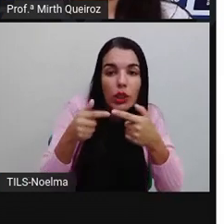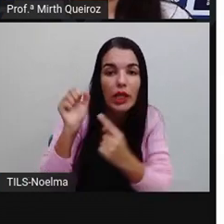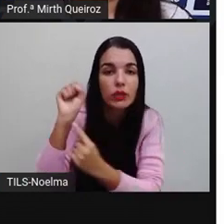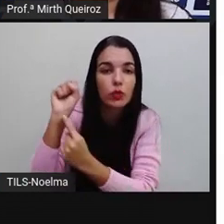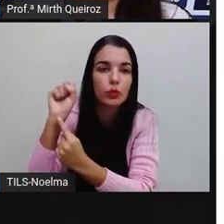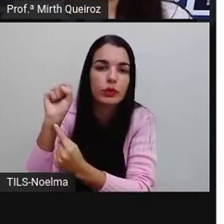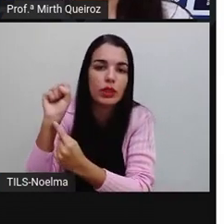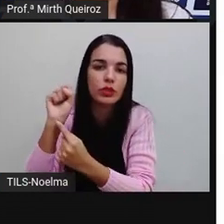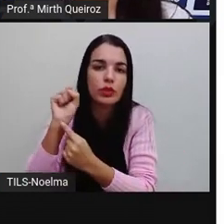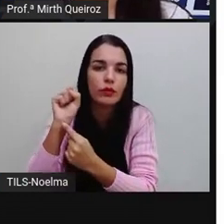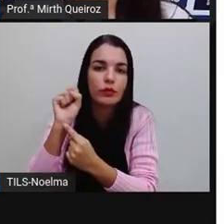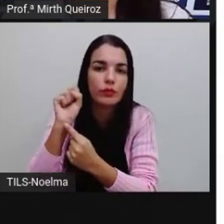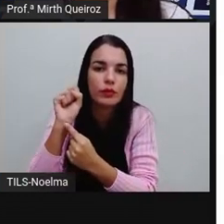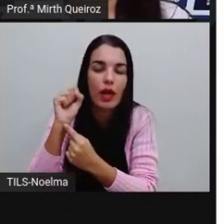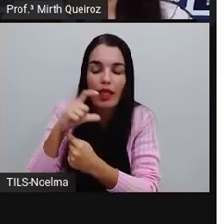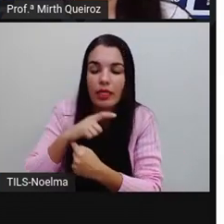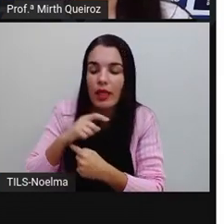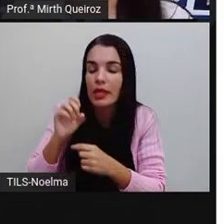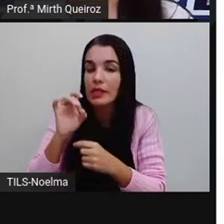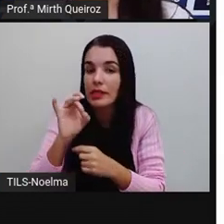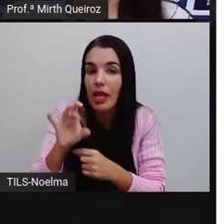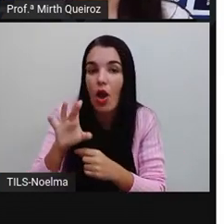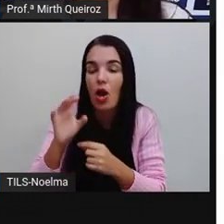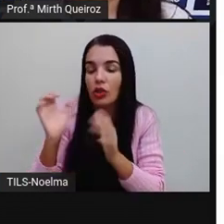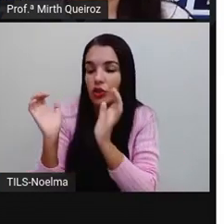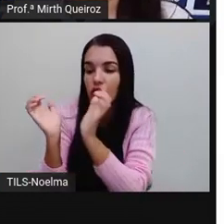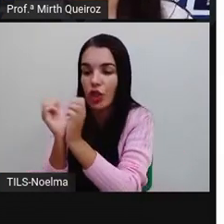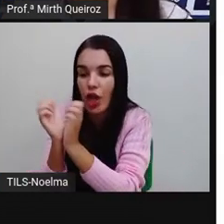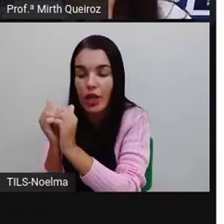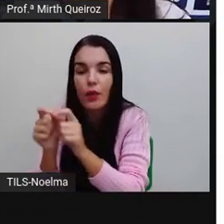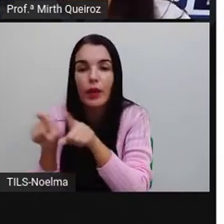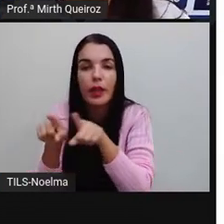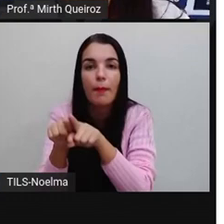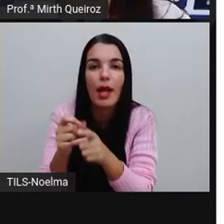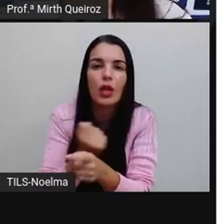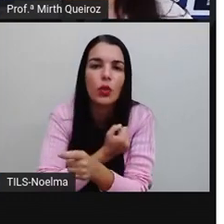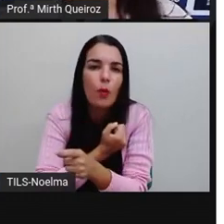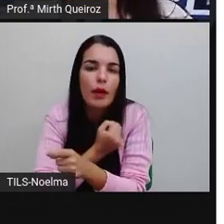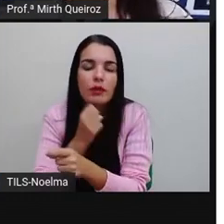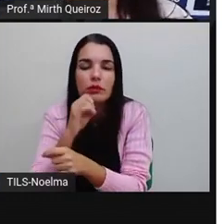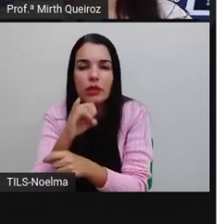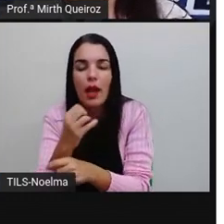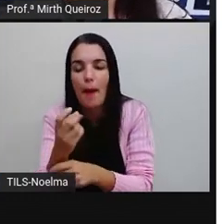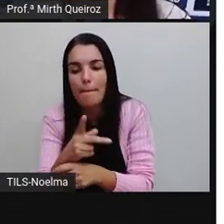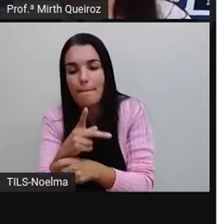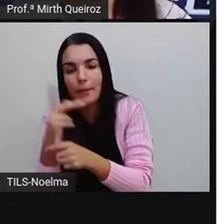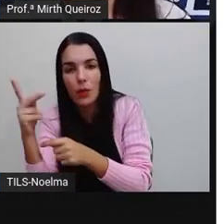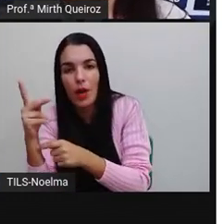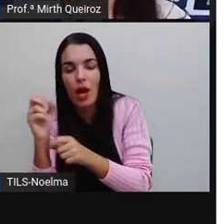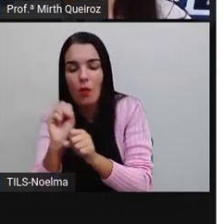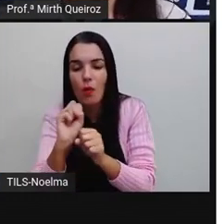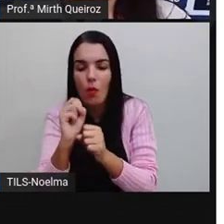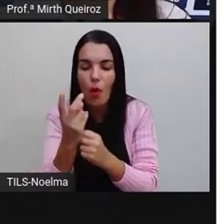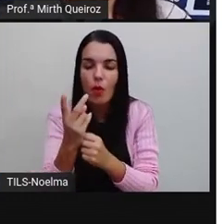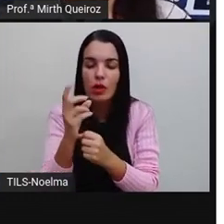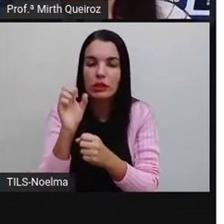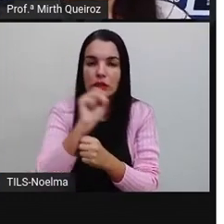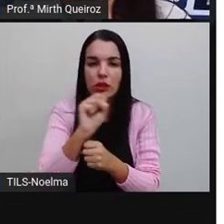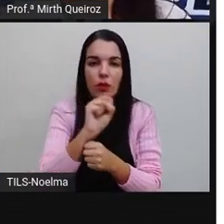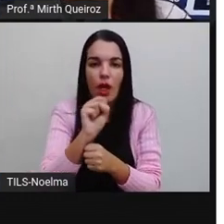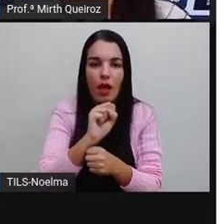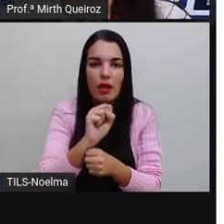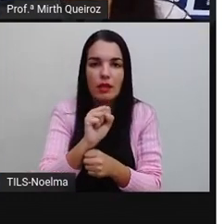substantivo a que se refere em gênero e número. Gênero significa o quê?